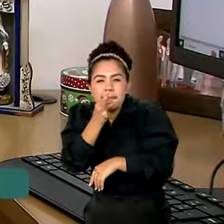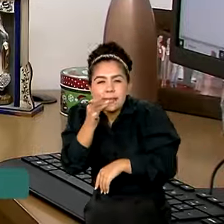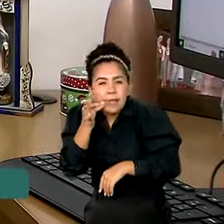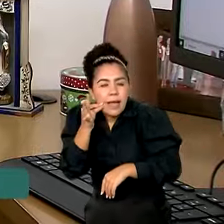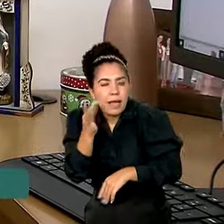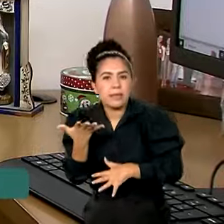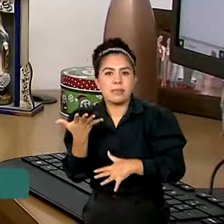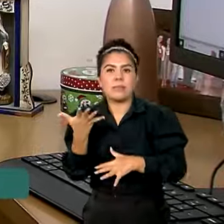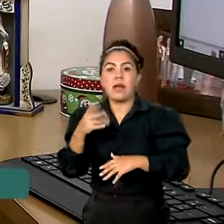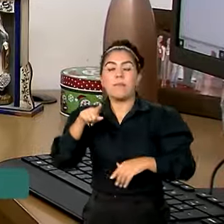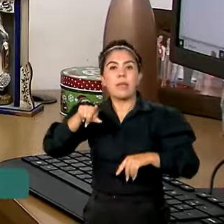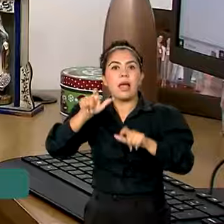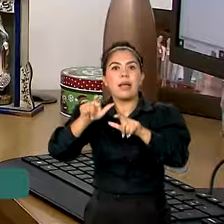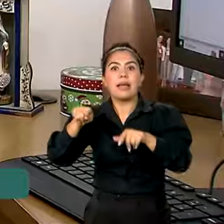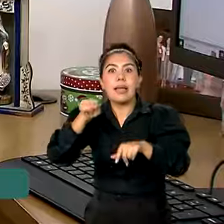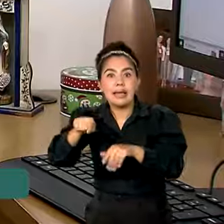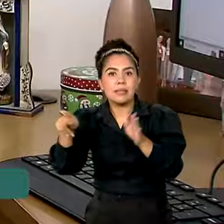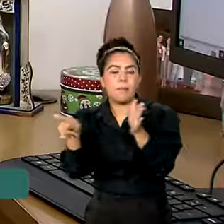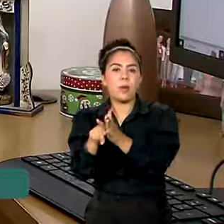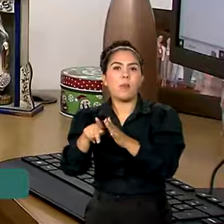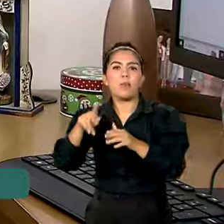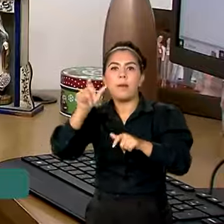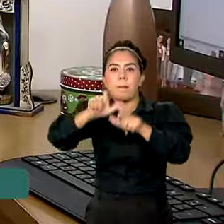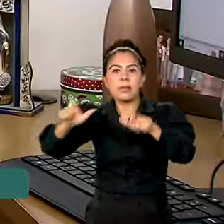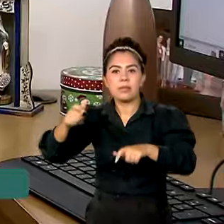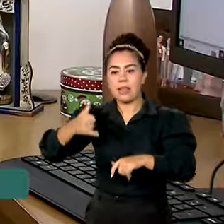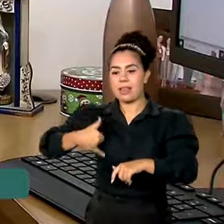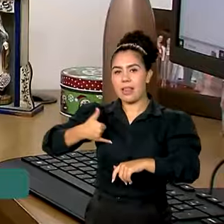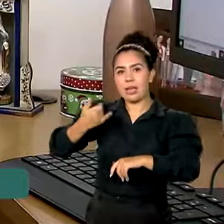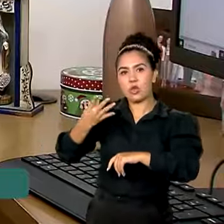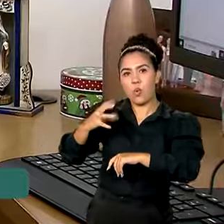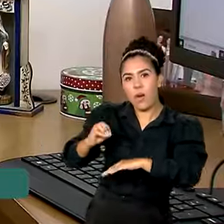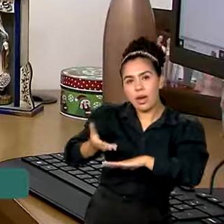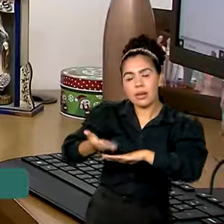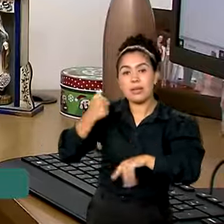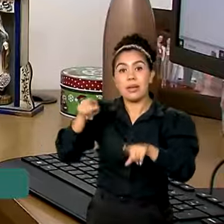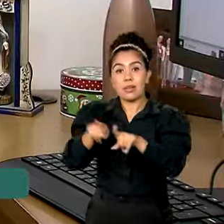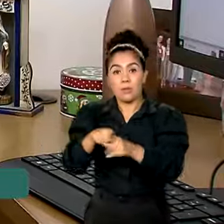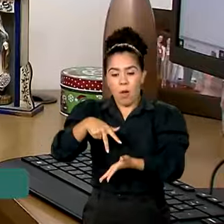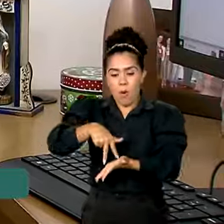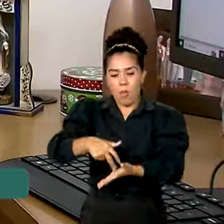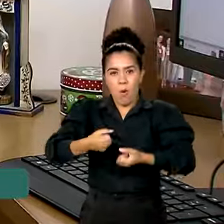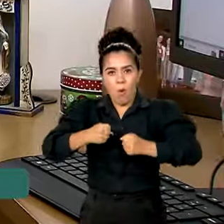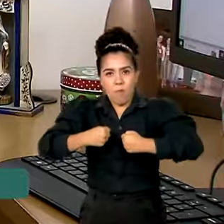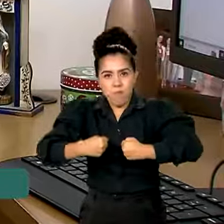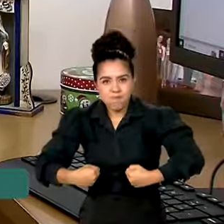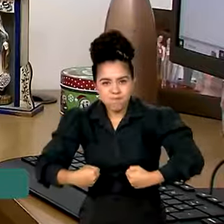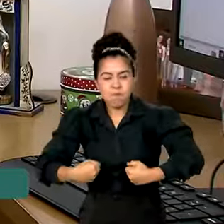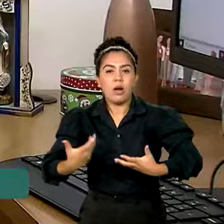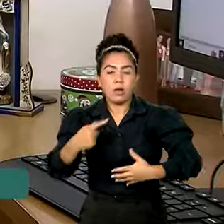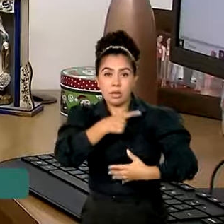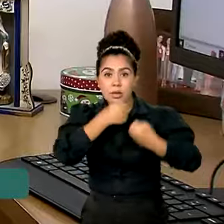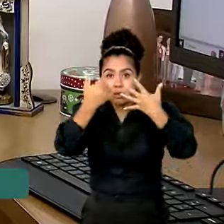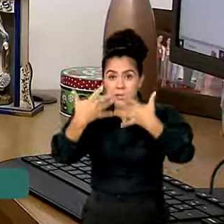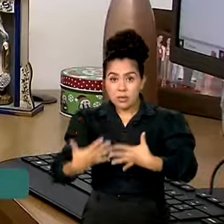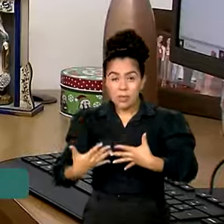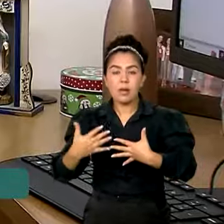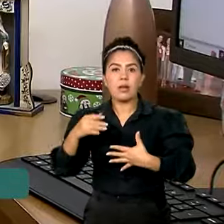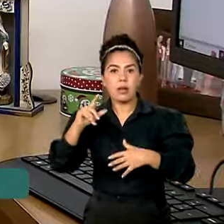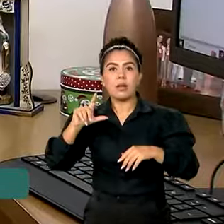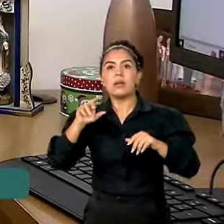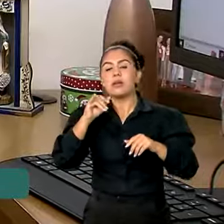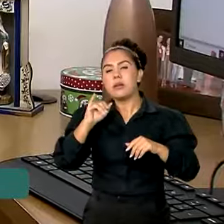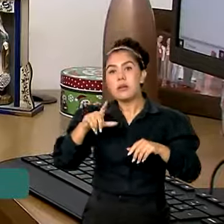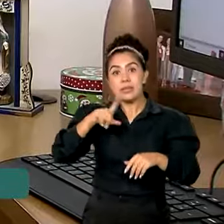pessoas a partir dos 40 anos, tem muita relação com sobrepeso e obesidade. Por isso que estar vinculado à unidade